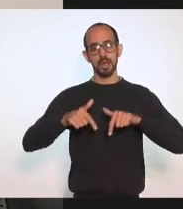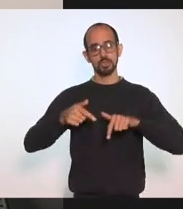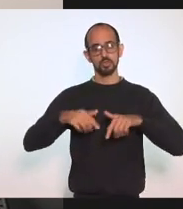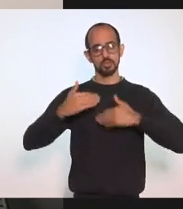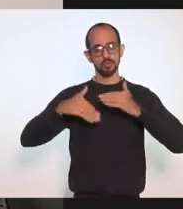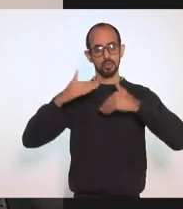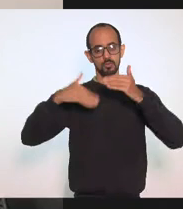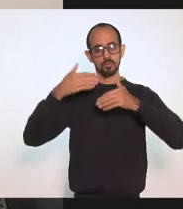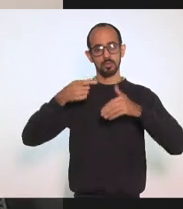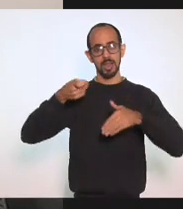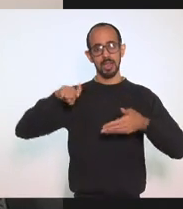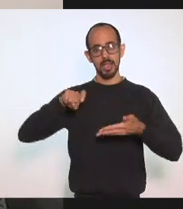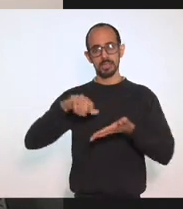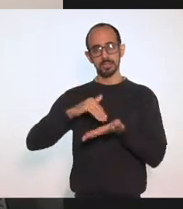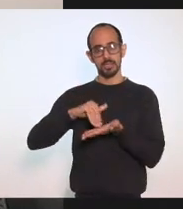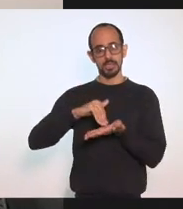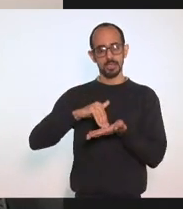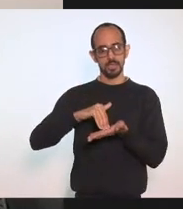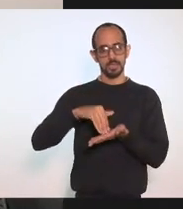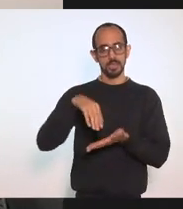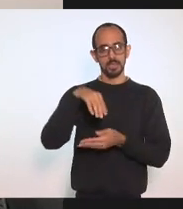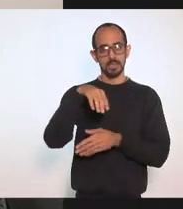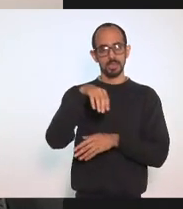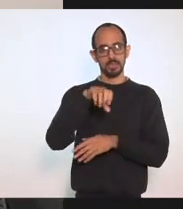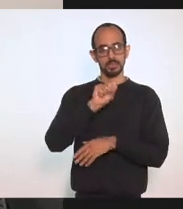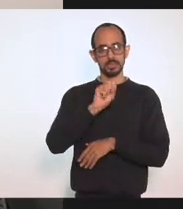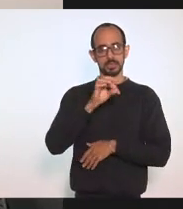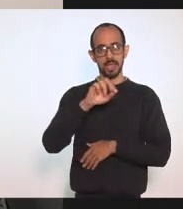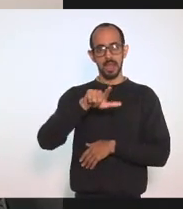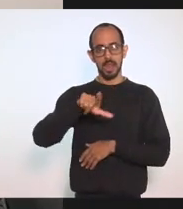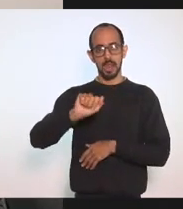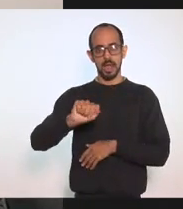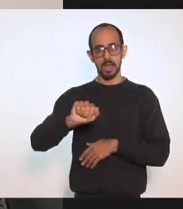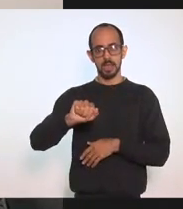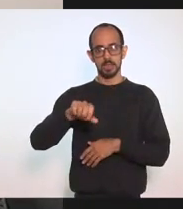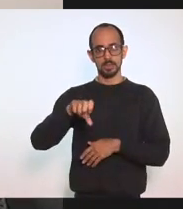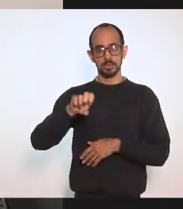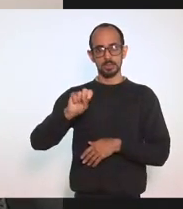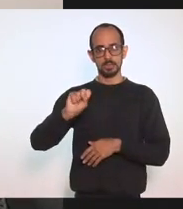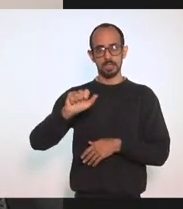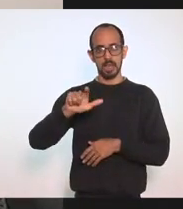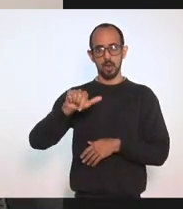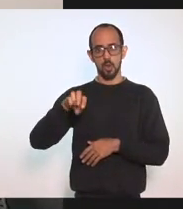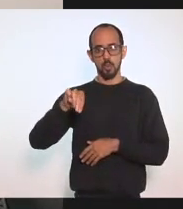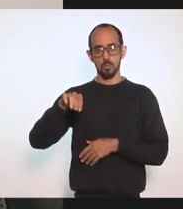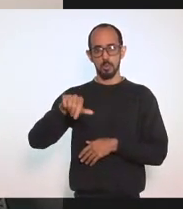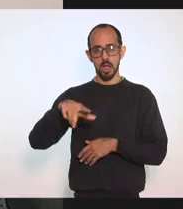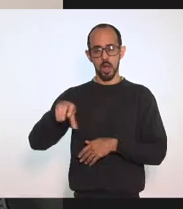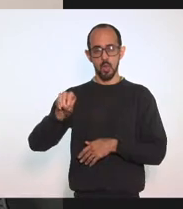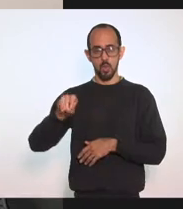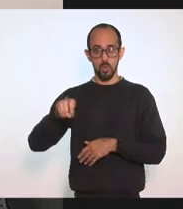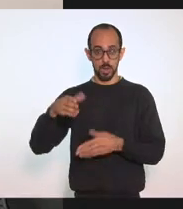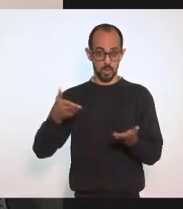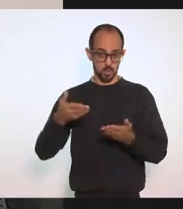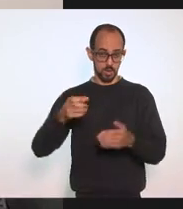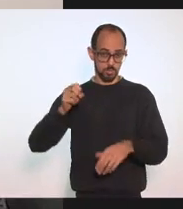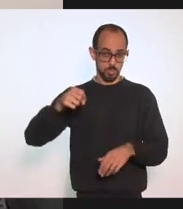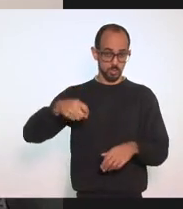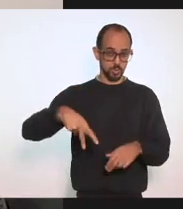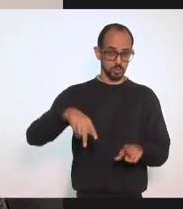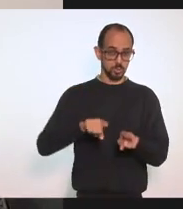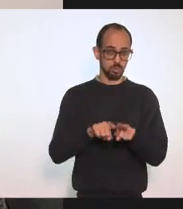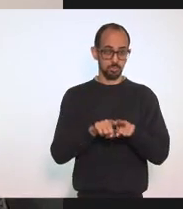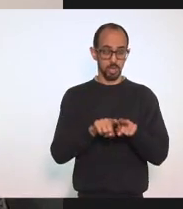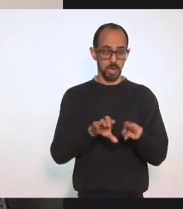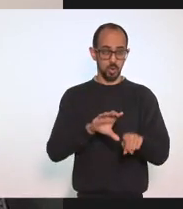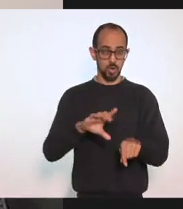Reis A professora Estela Salomão Que se aposentou E a sua coordenação De educação infantil Que ainda